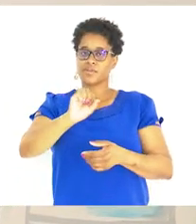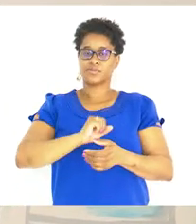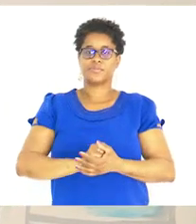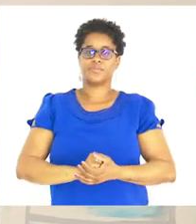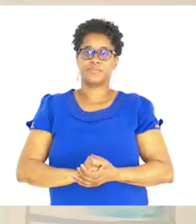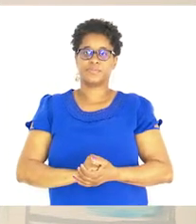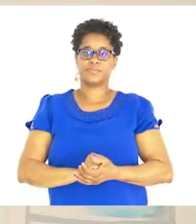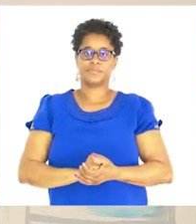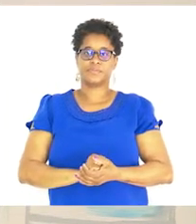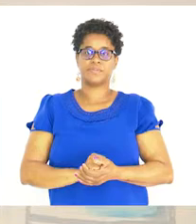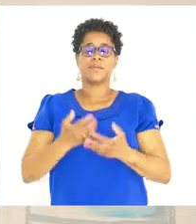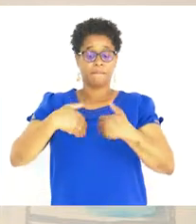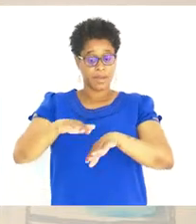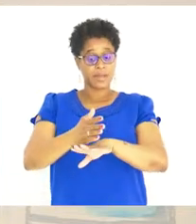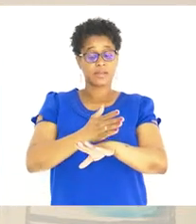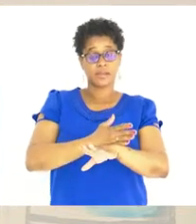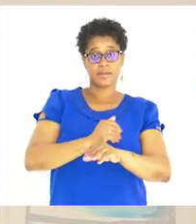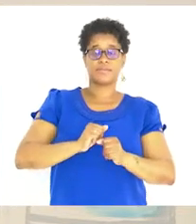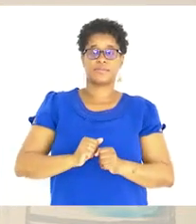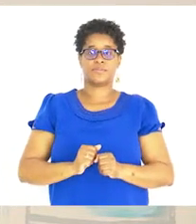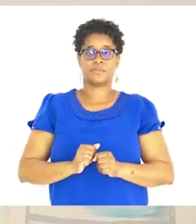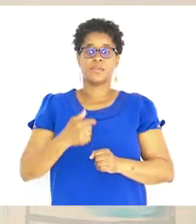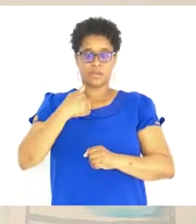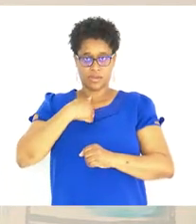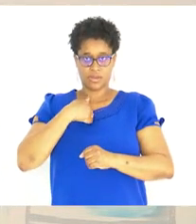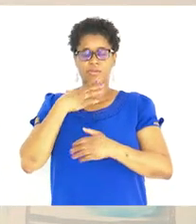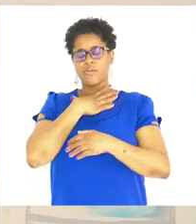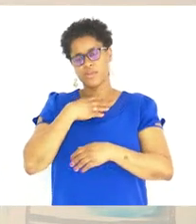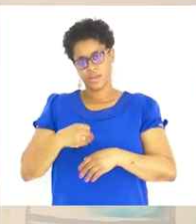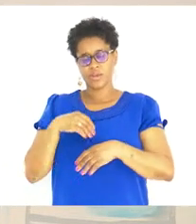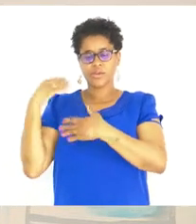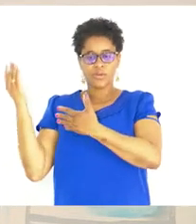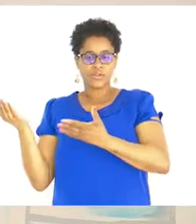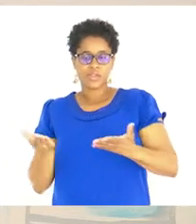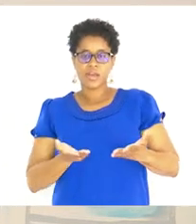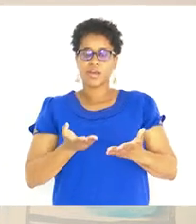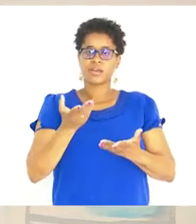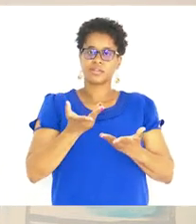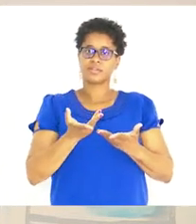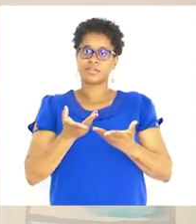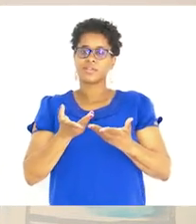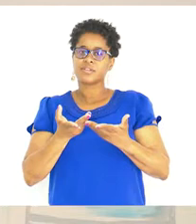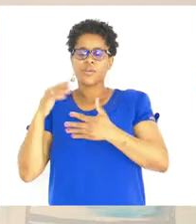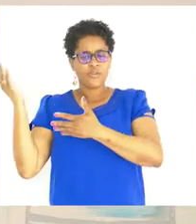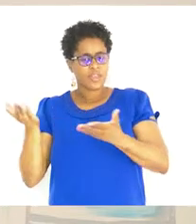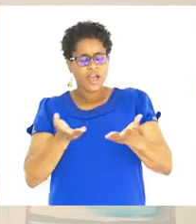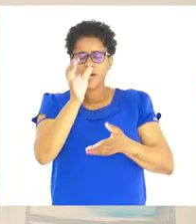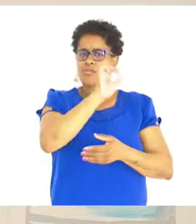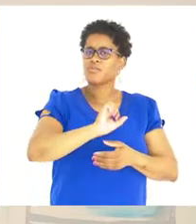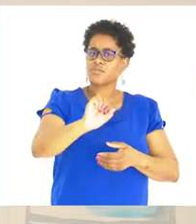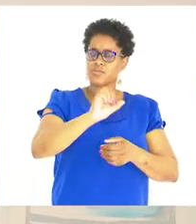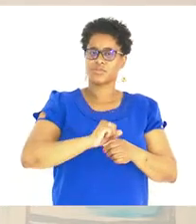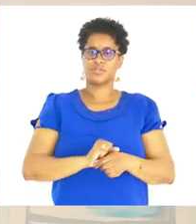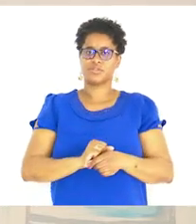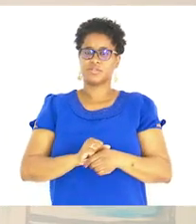carvão Mas antes, eu gostaria de vos Aliás, de convidar